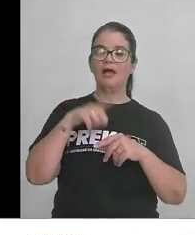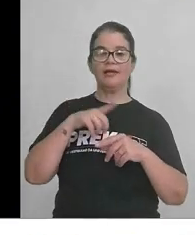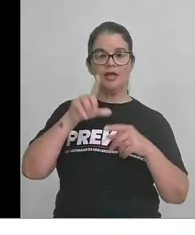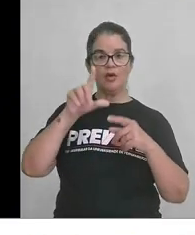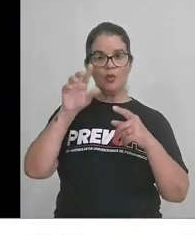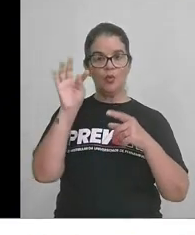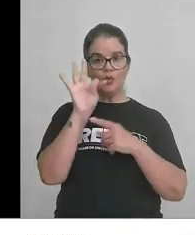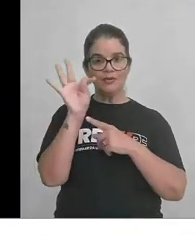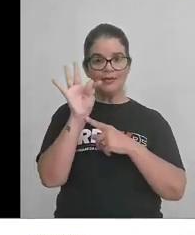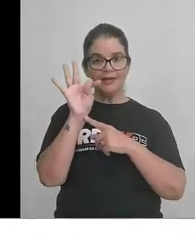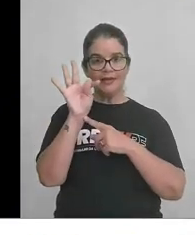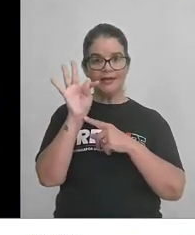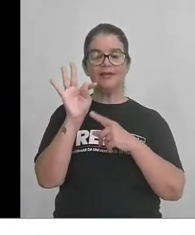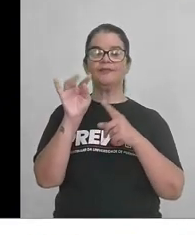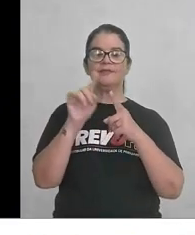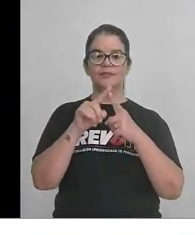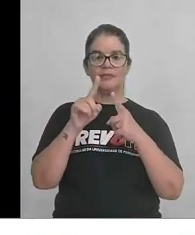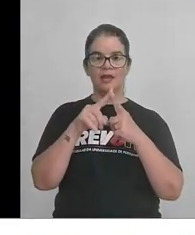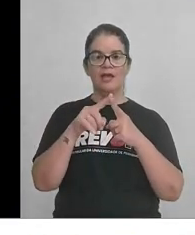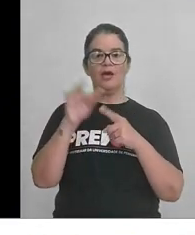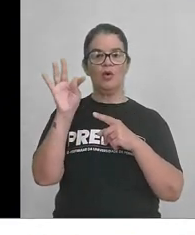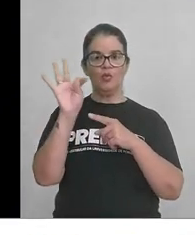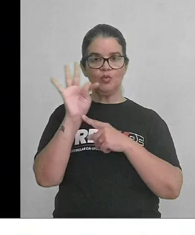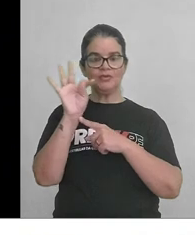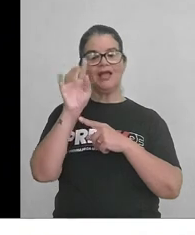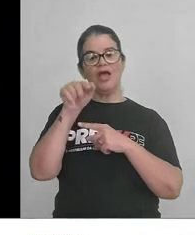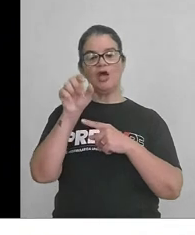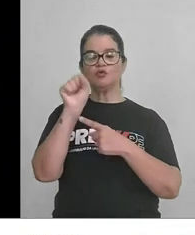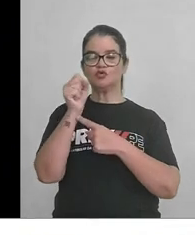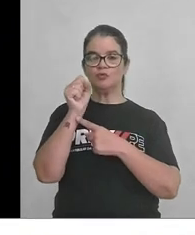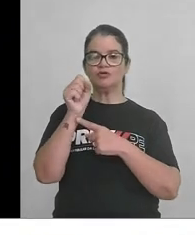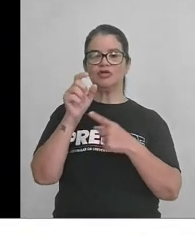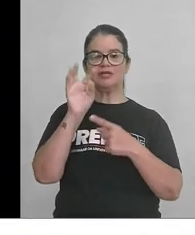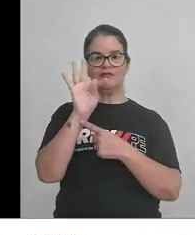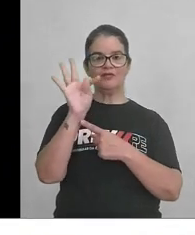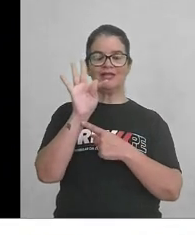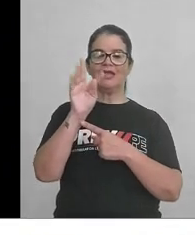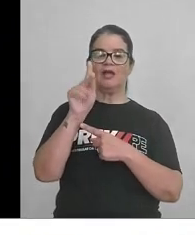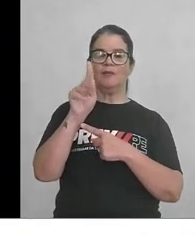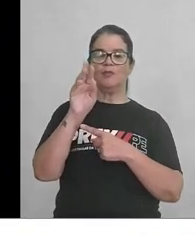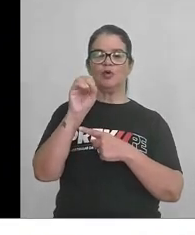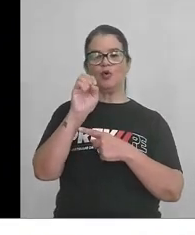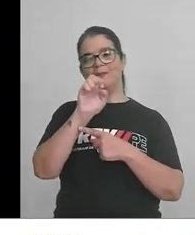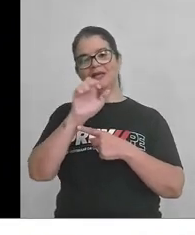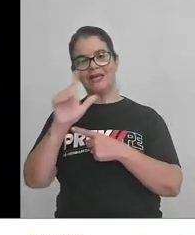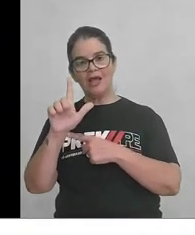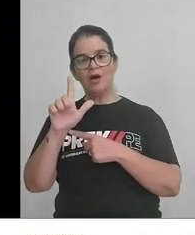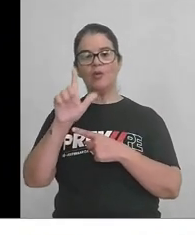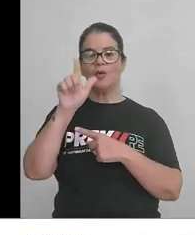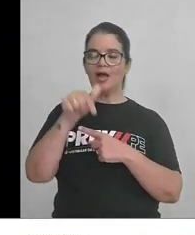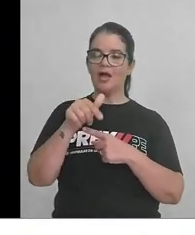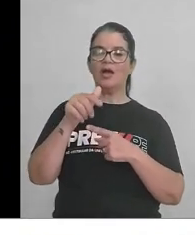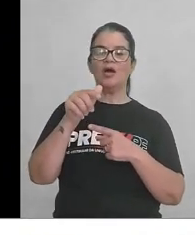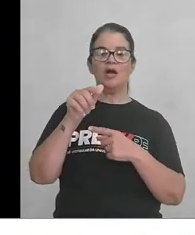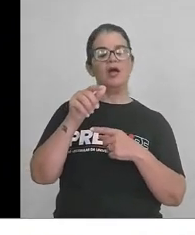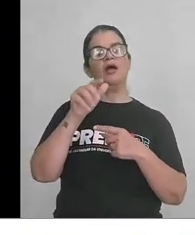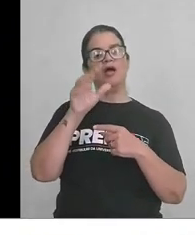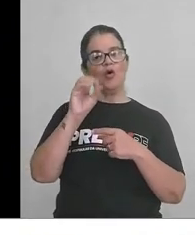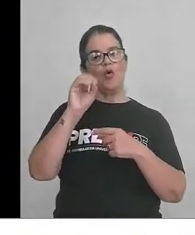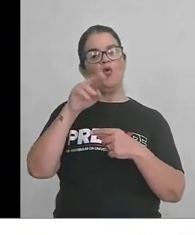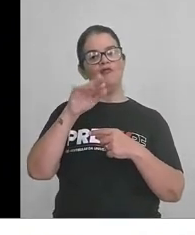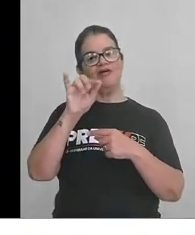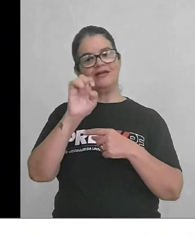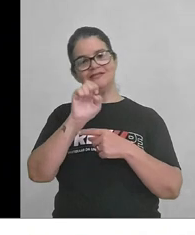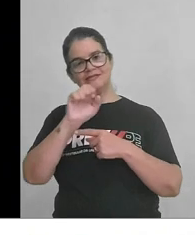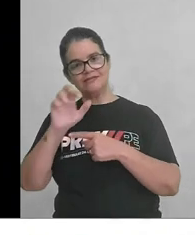O T, que é o substantivo do T pronominal. Isso aqui é um acento que vai diferenciar.